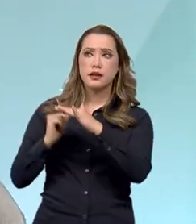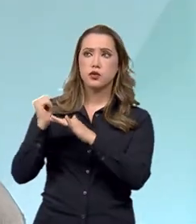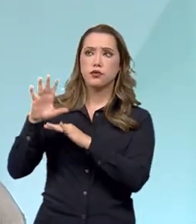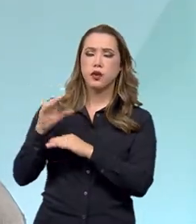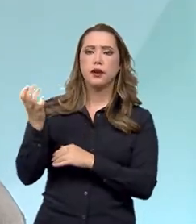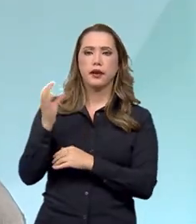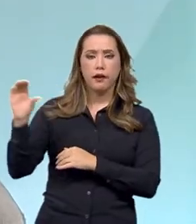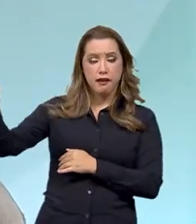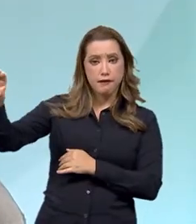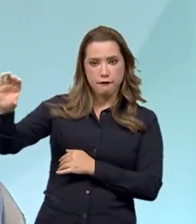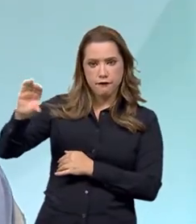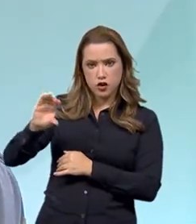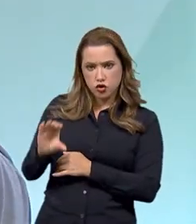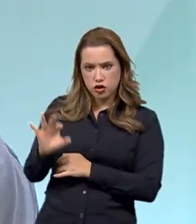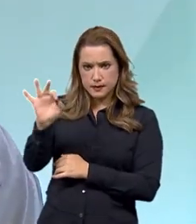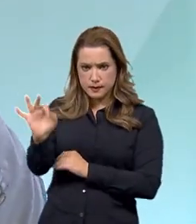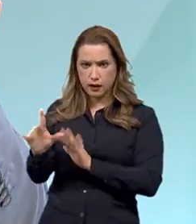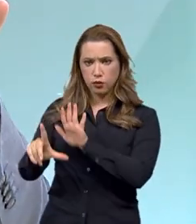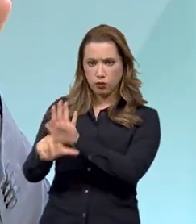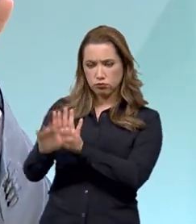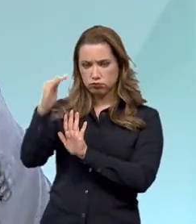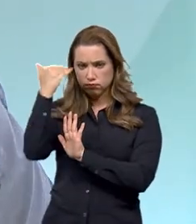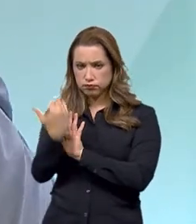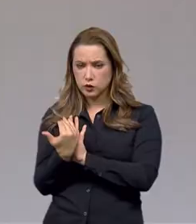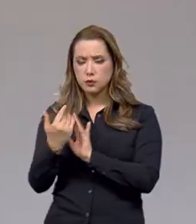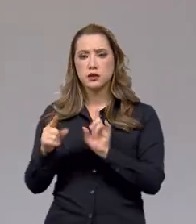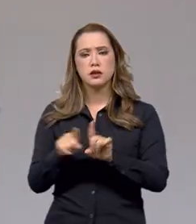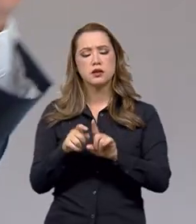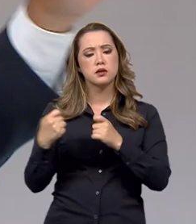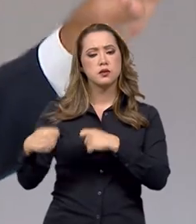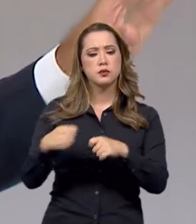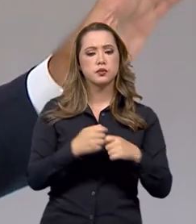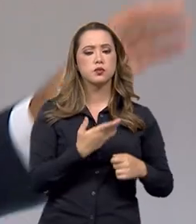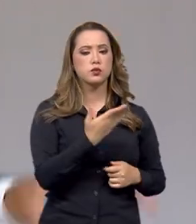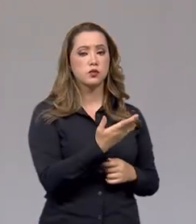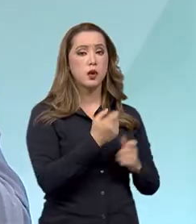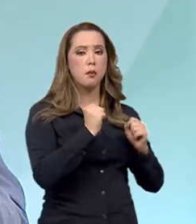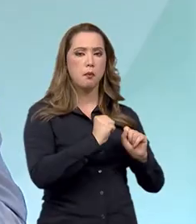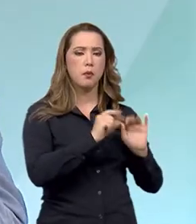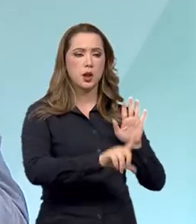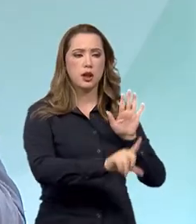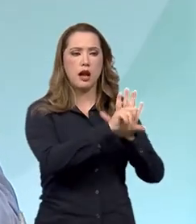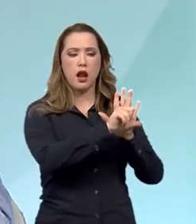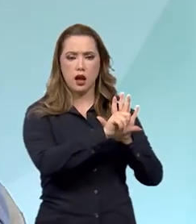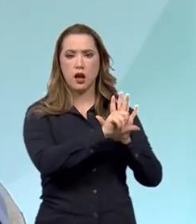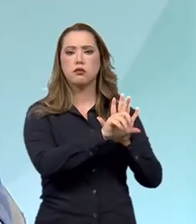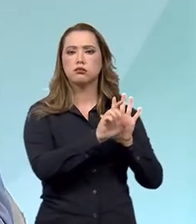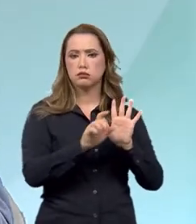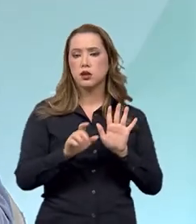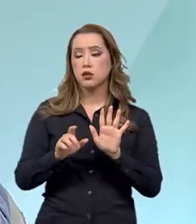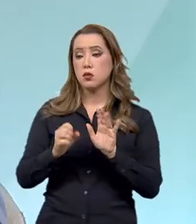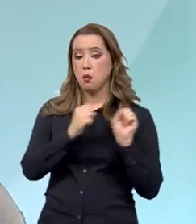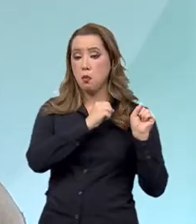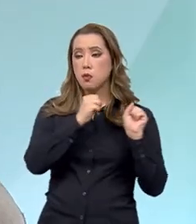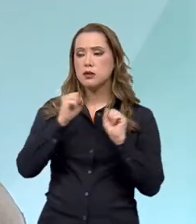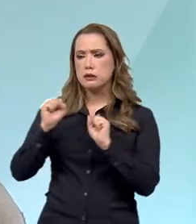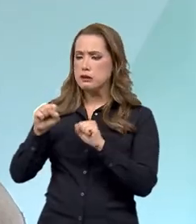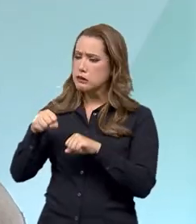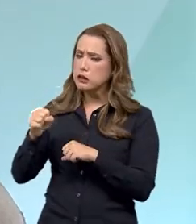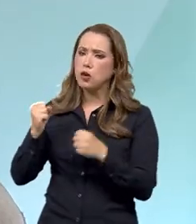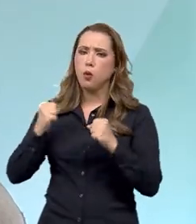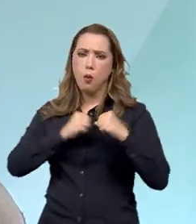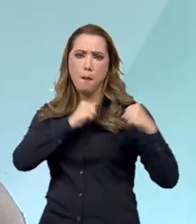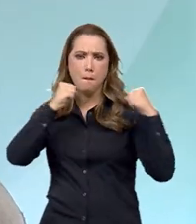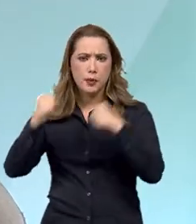conciliar essas duas necessidades, necessidade... O poder da lei. O poder da lei, aplicar a lei de forma mais combativa e você